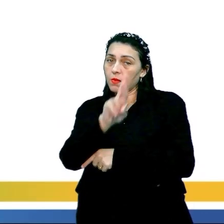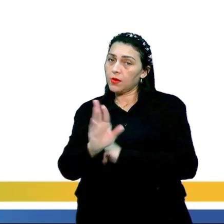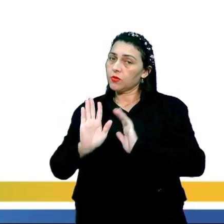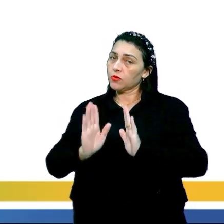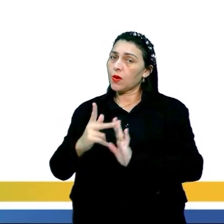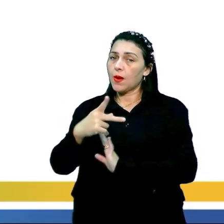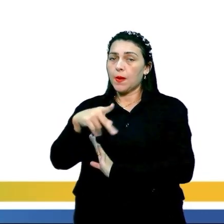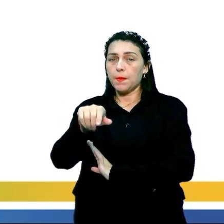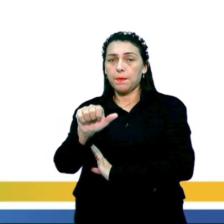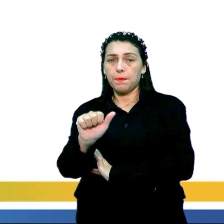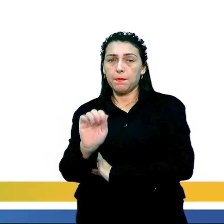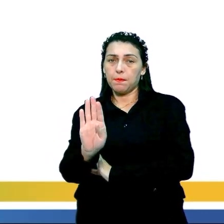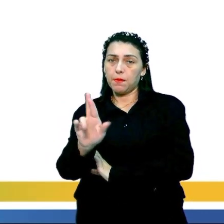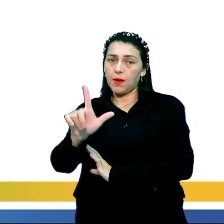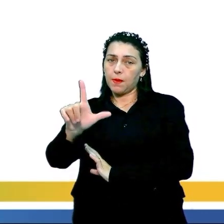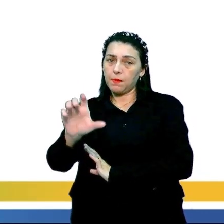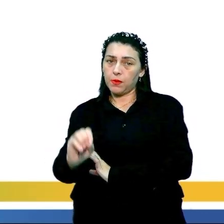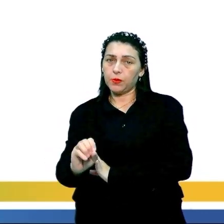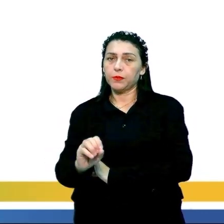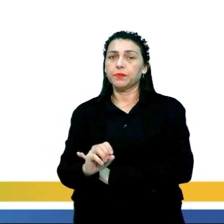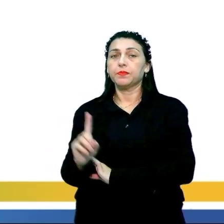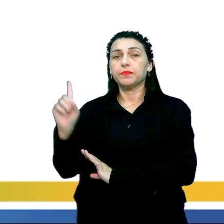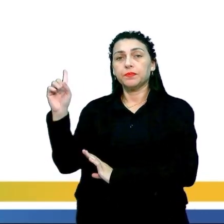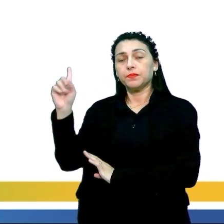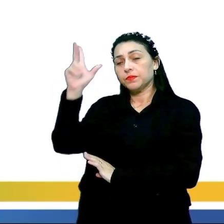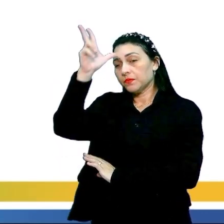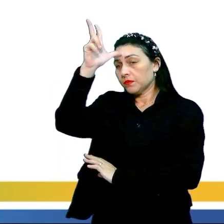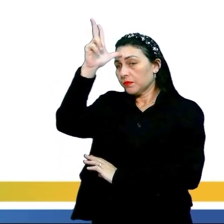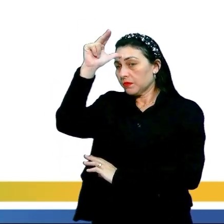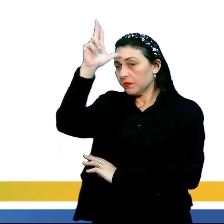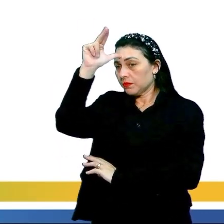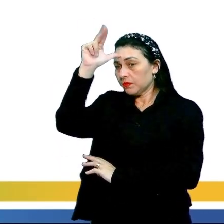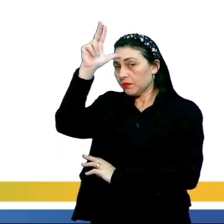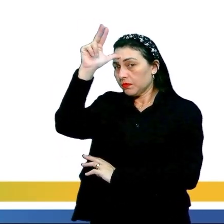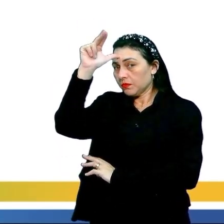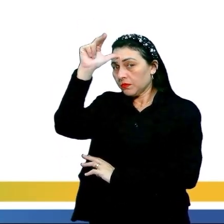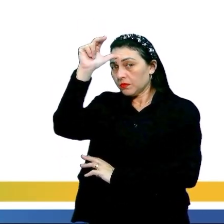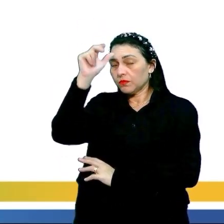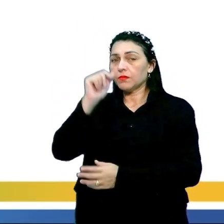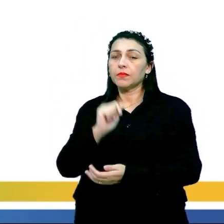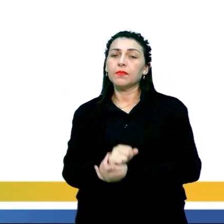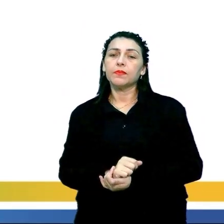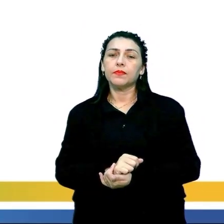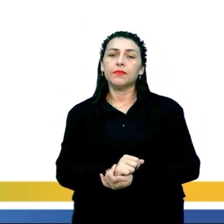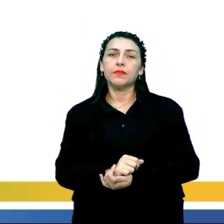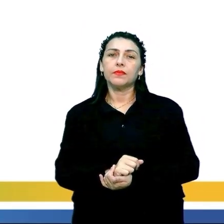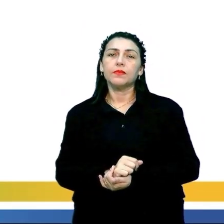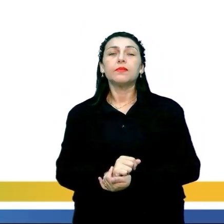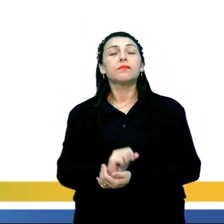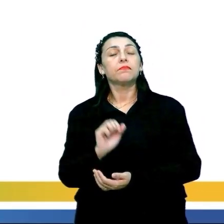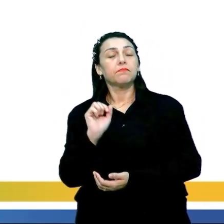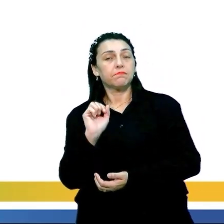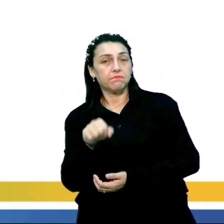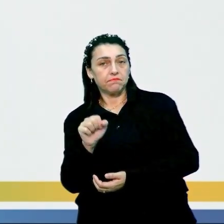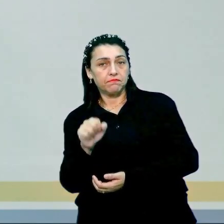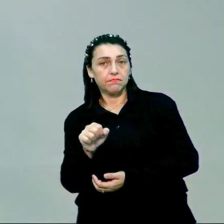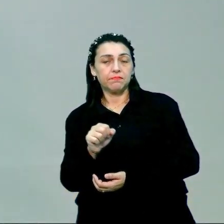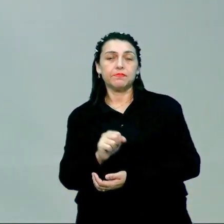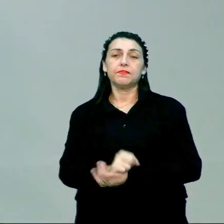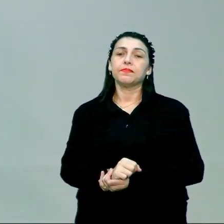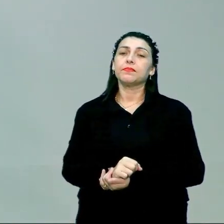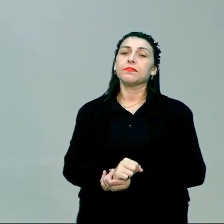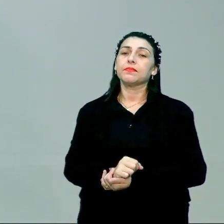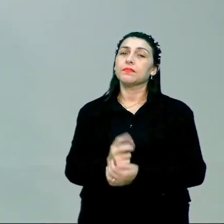disse, é Pablo Picasso. O dadaísmo é aquela que, essa sim, é uma das